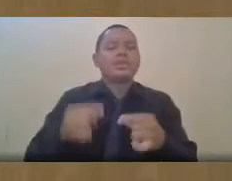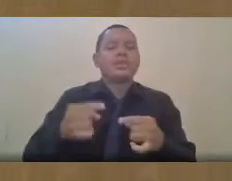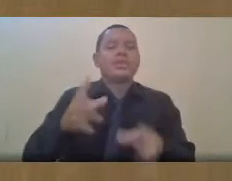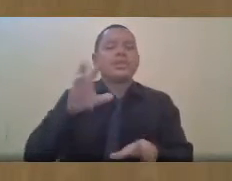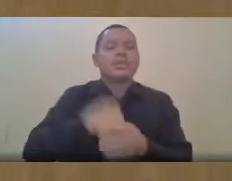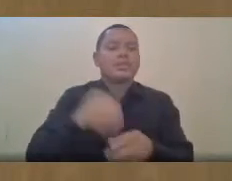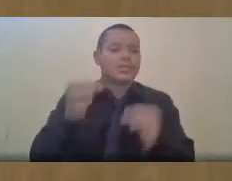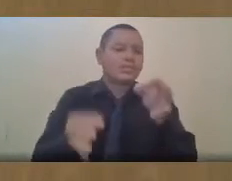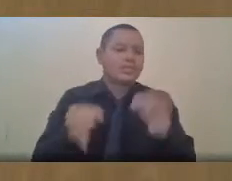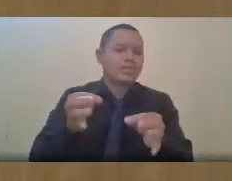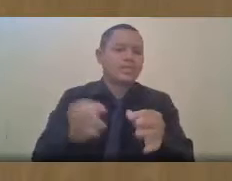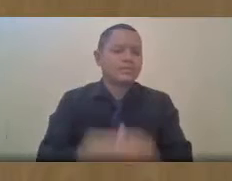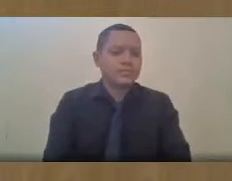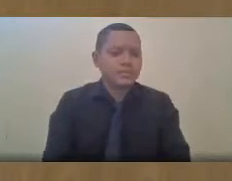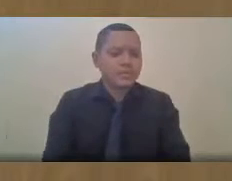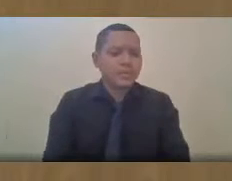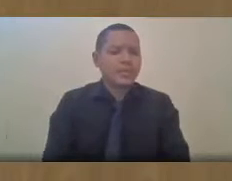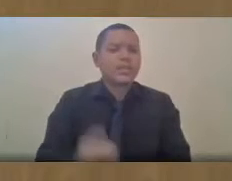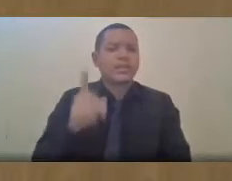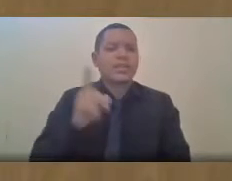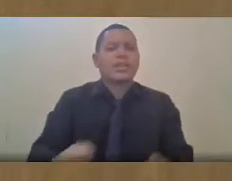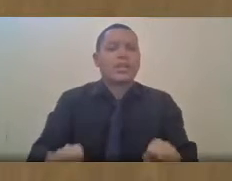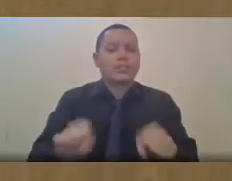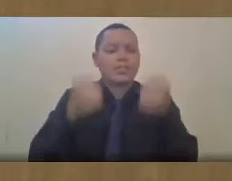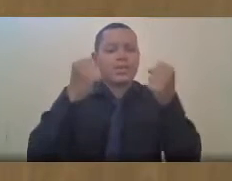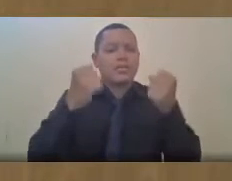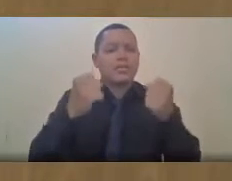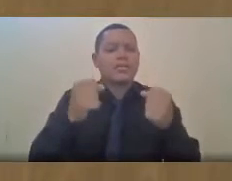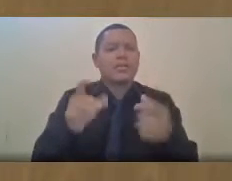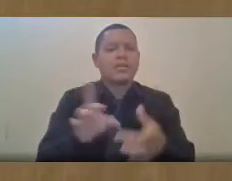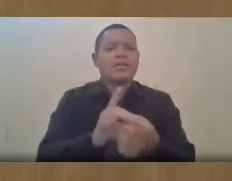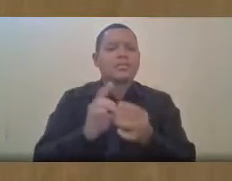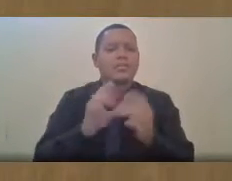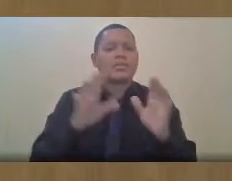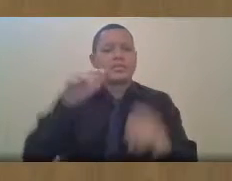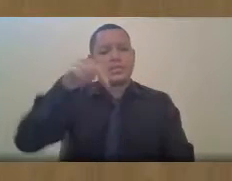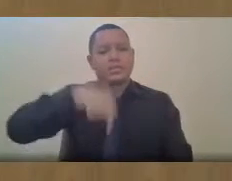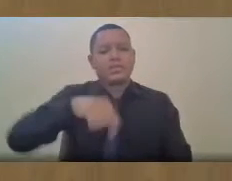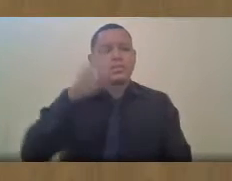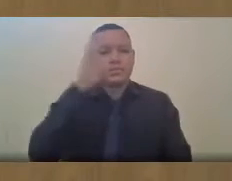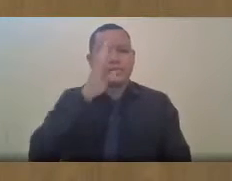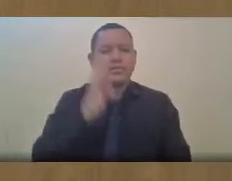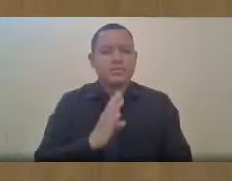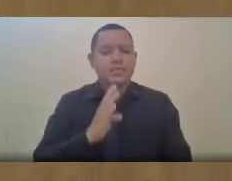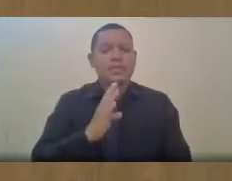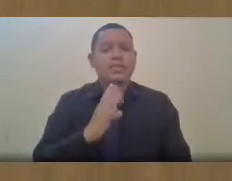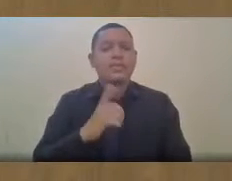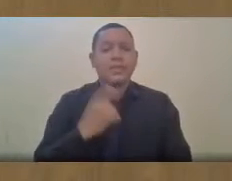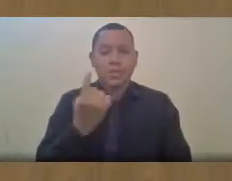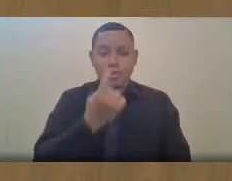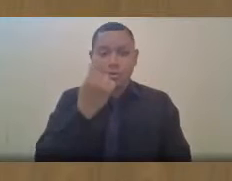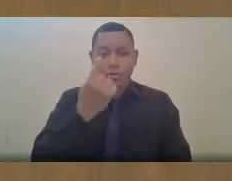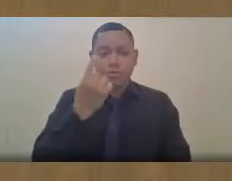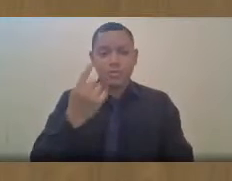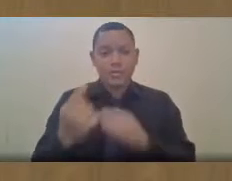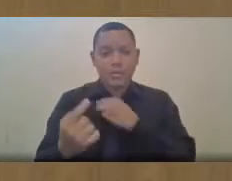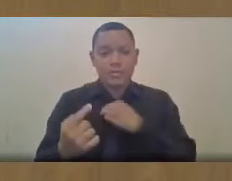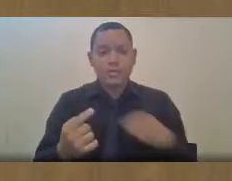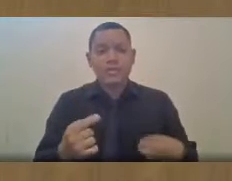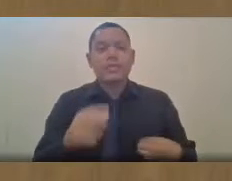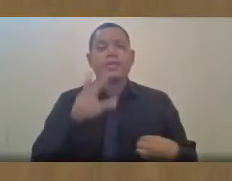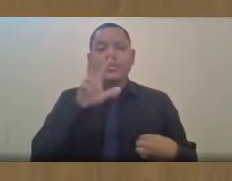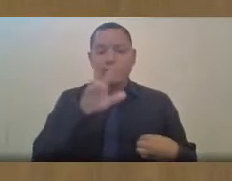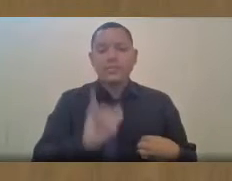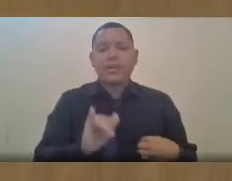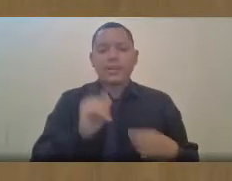com a democracia do nosso país. Existe um ministro que, sinceramente, vai prestar conta com